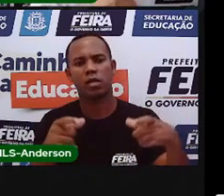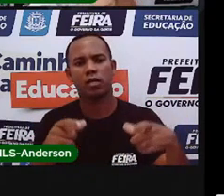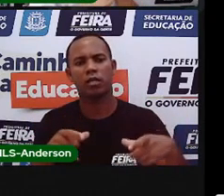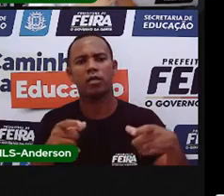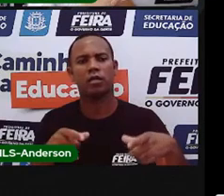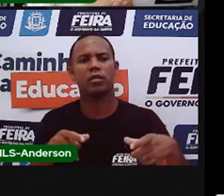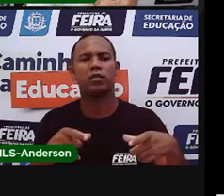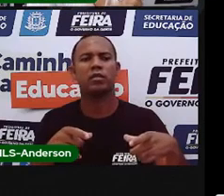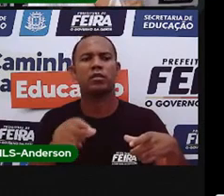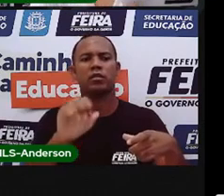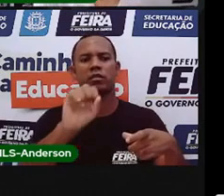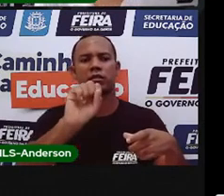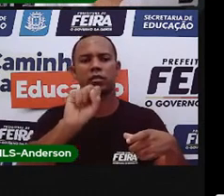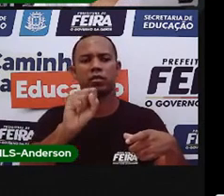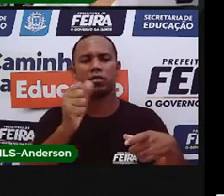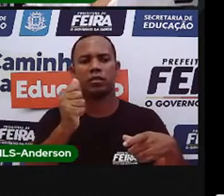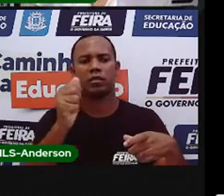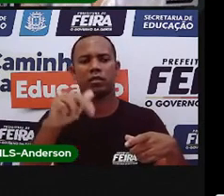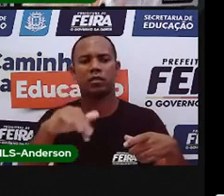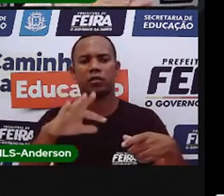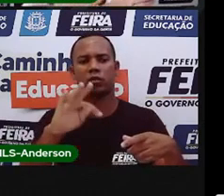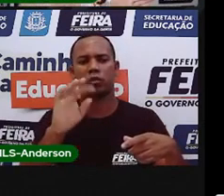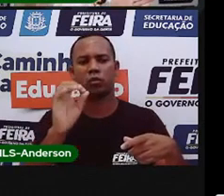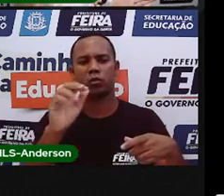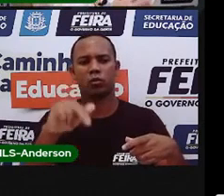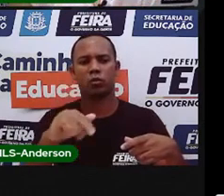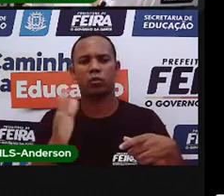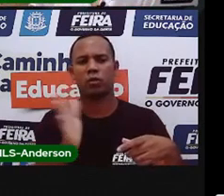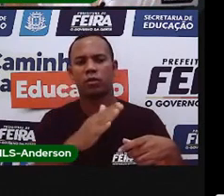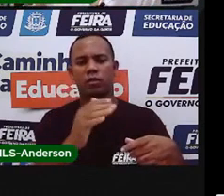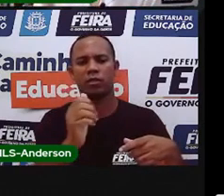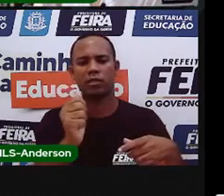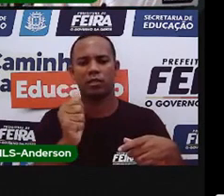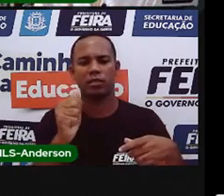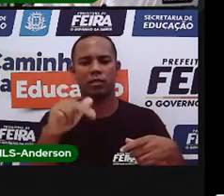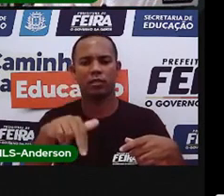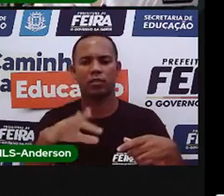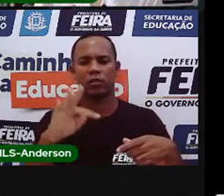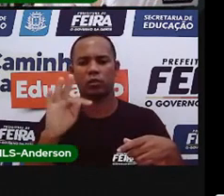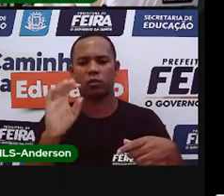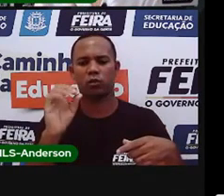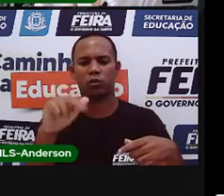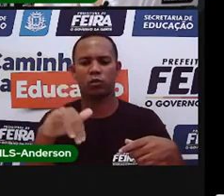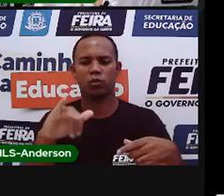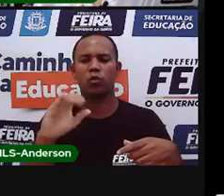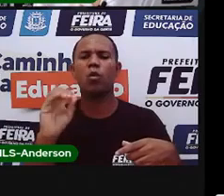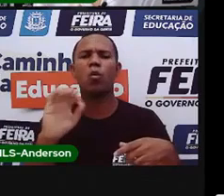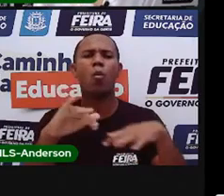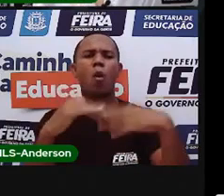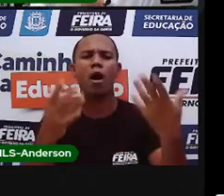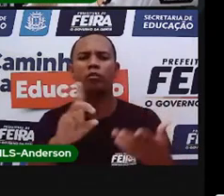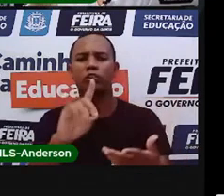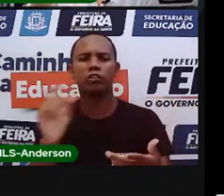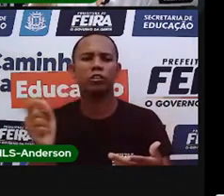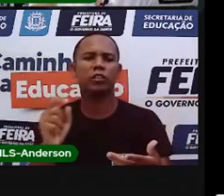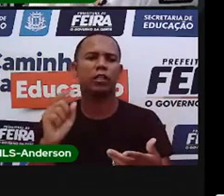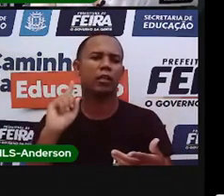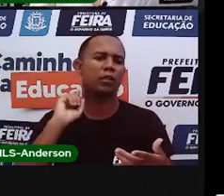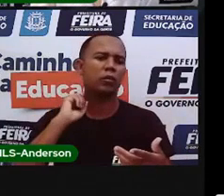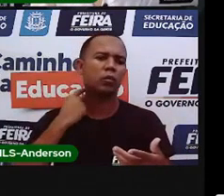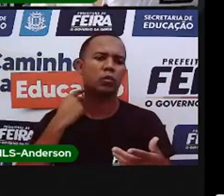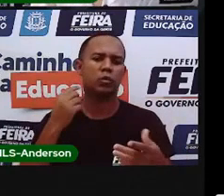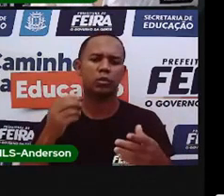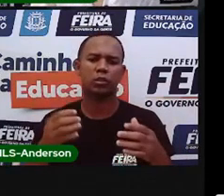né? O pessoal dos residenciais. Que dia é que passa a coleta de lixo, né? Aí,